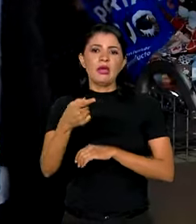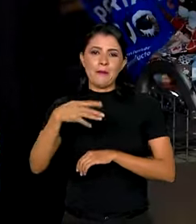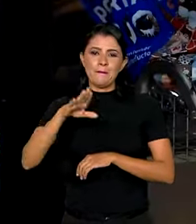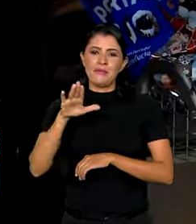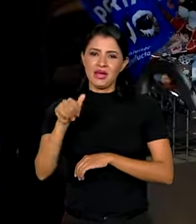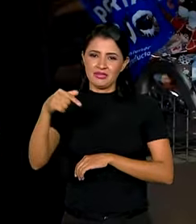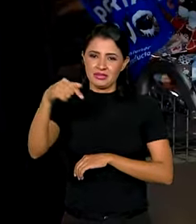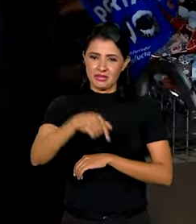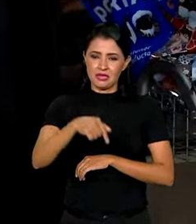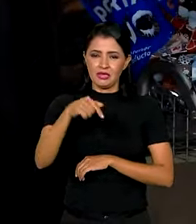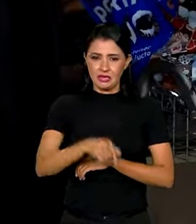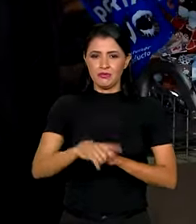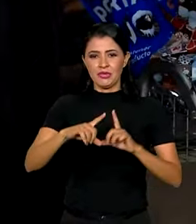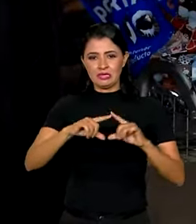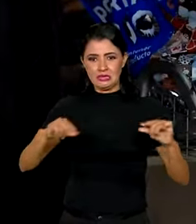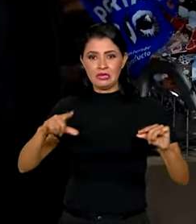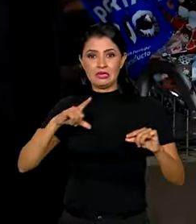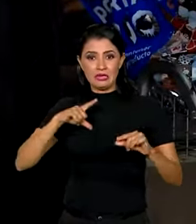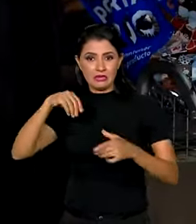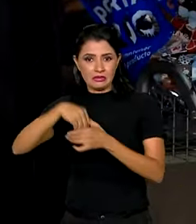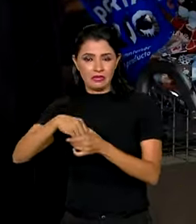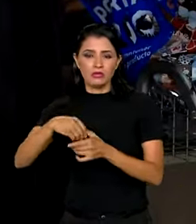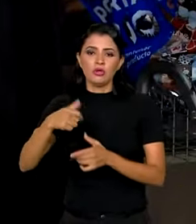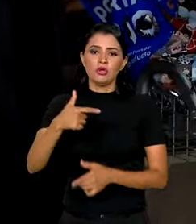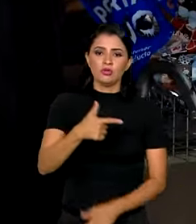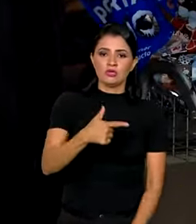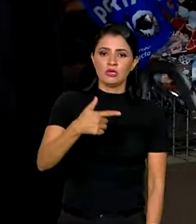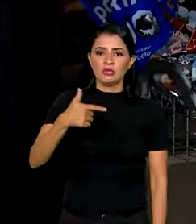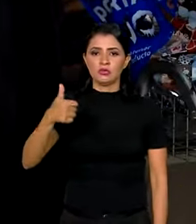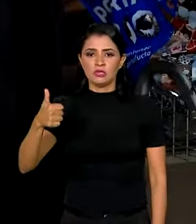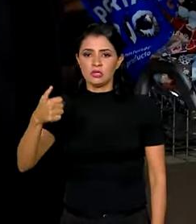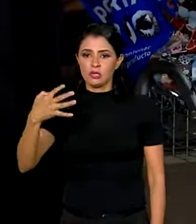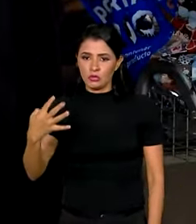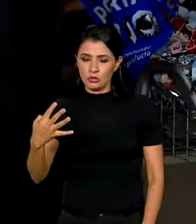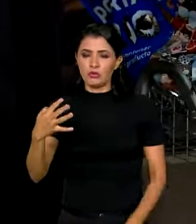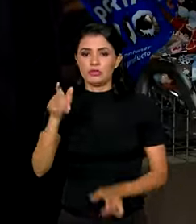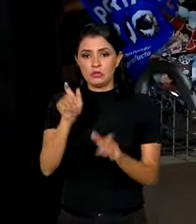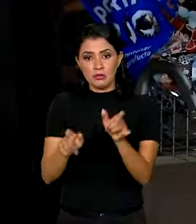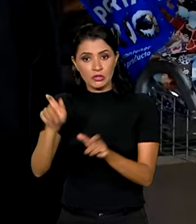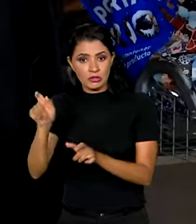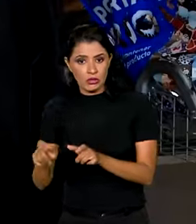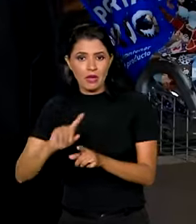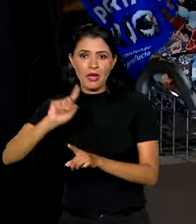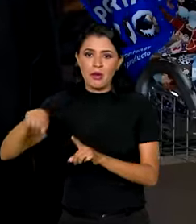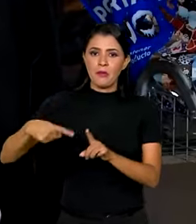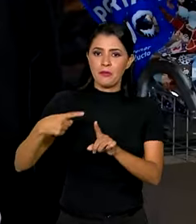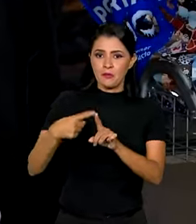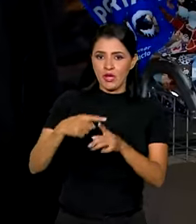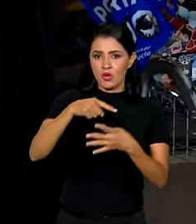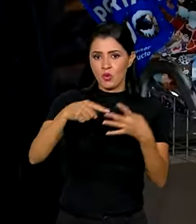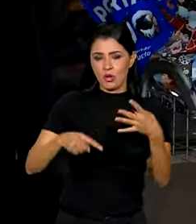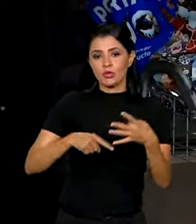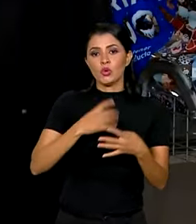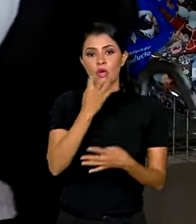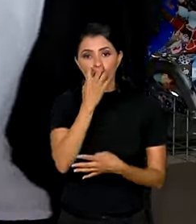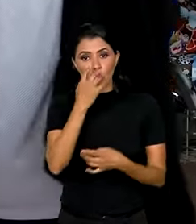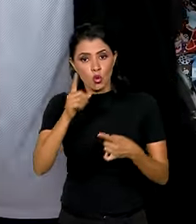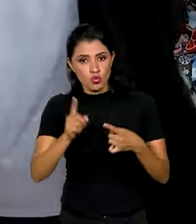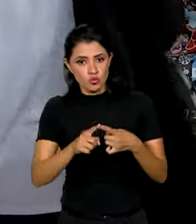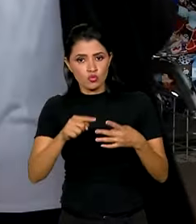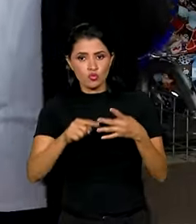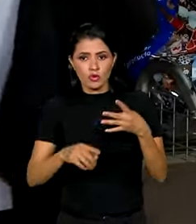Galeão, trazendo a bordo 214 passageiros, além de quatro pets, um cachorro e três gatinhos que